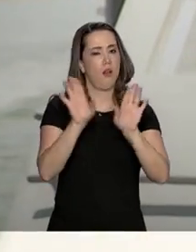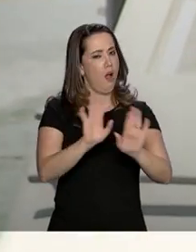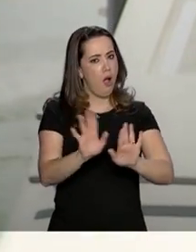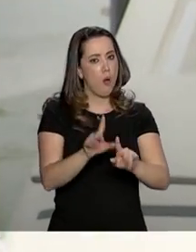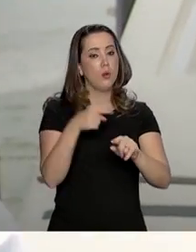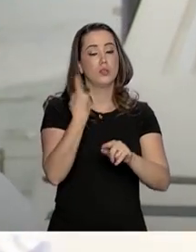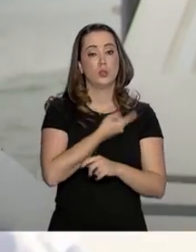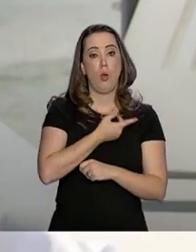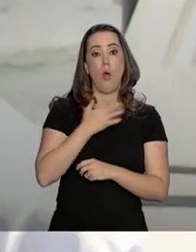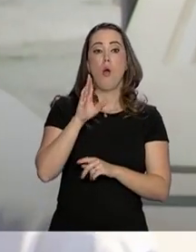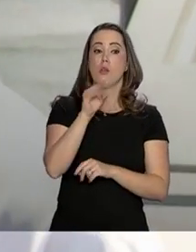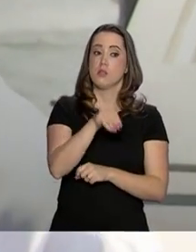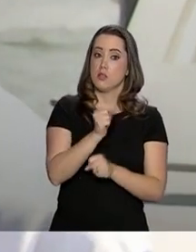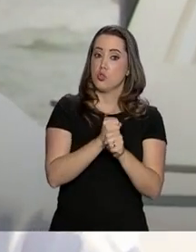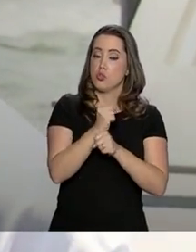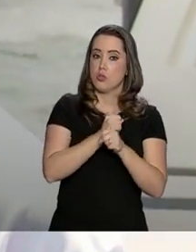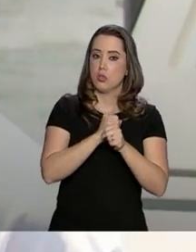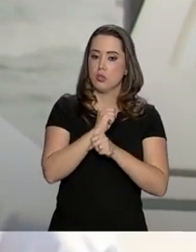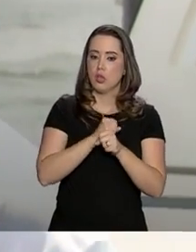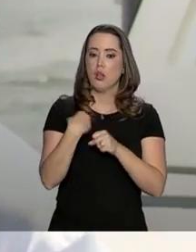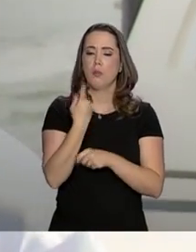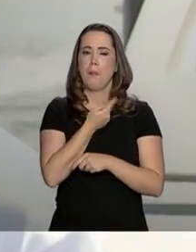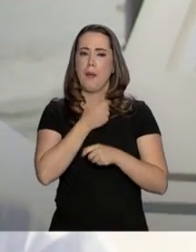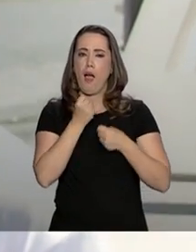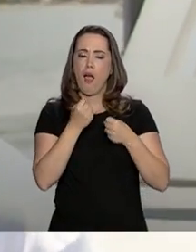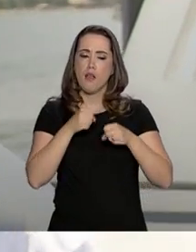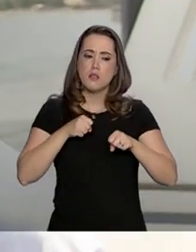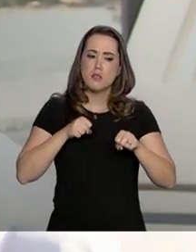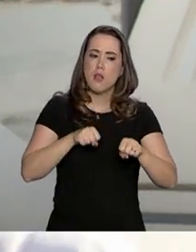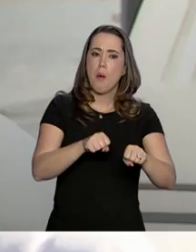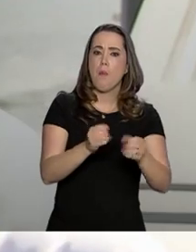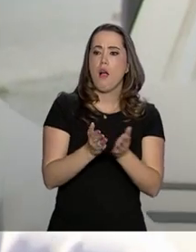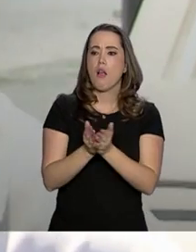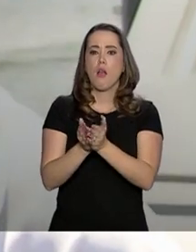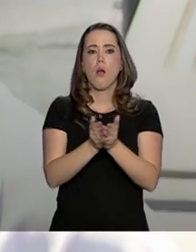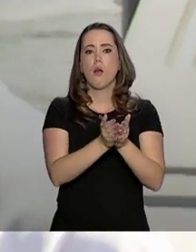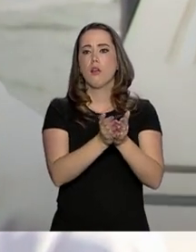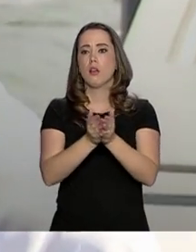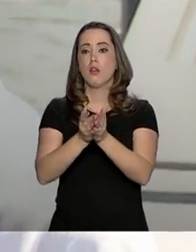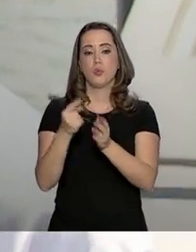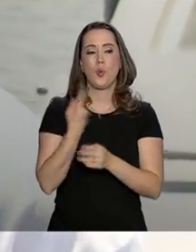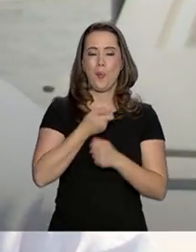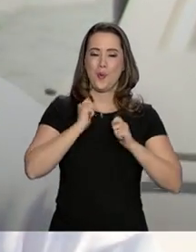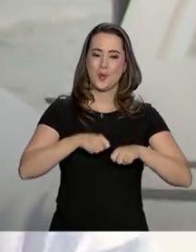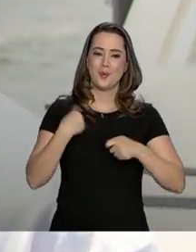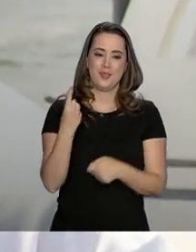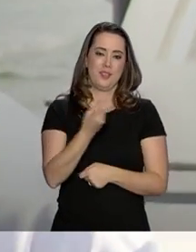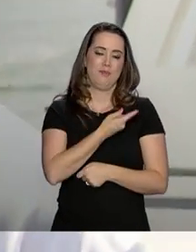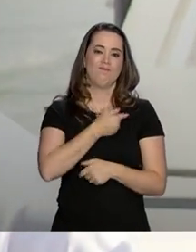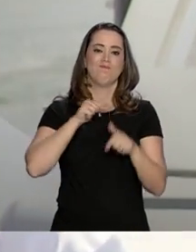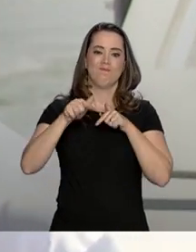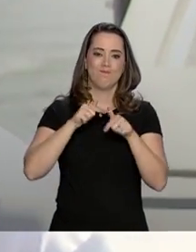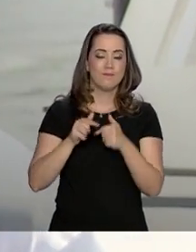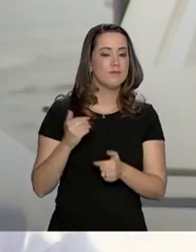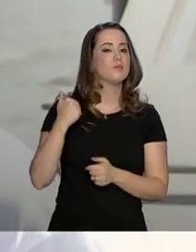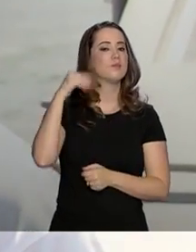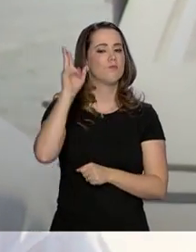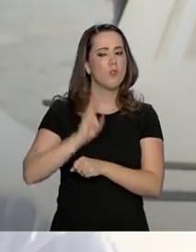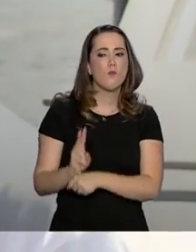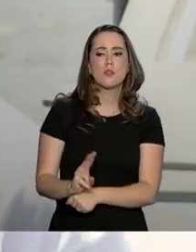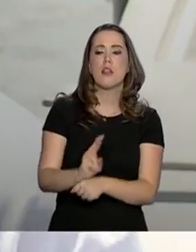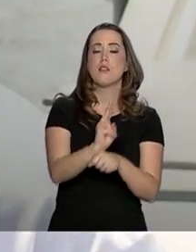muitas embarcações a mais do que nós tínhamos no ano passado. Isso tem nos permitido ter uma atividade mais intensa.